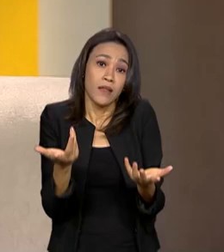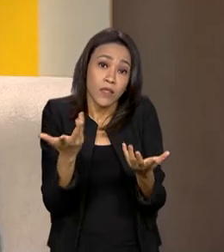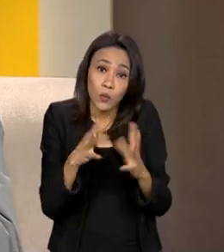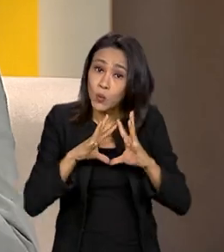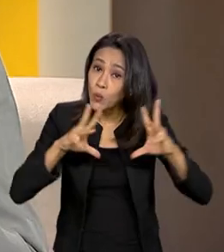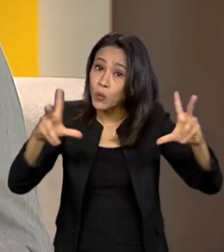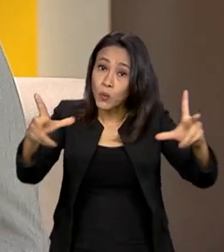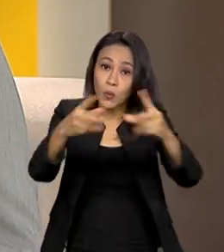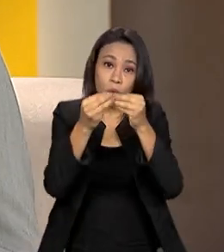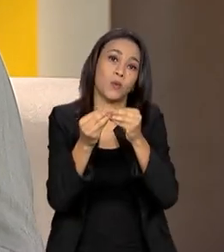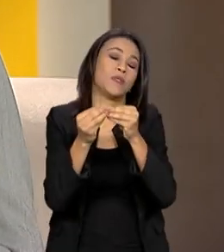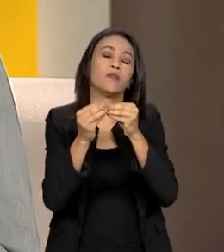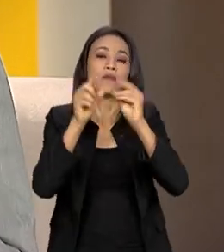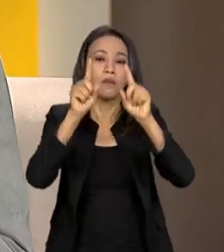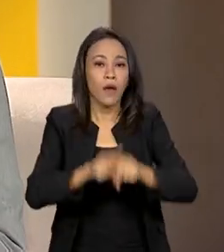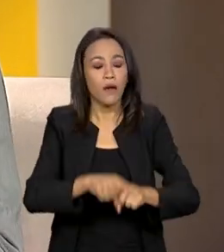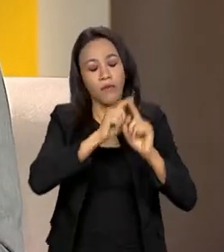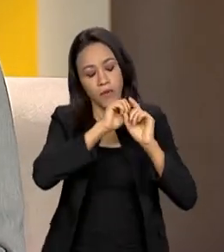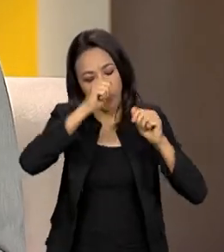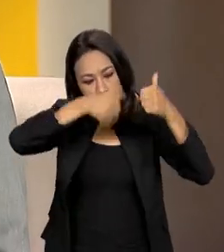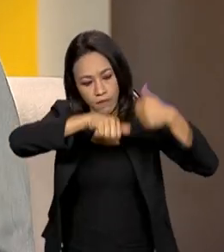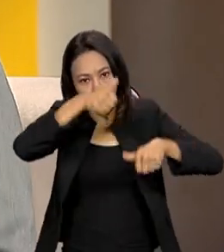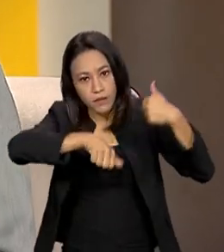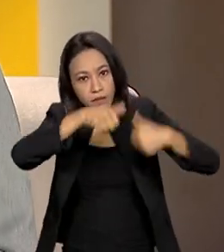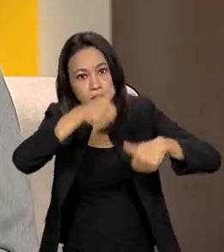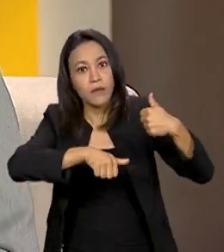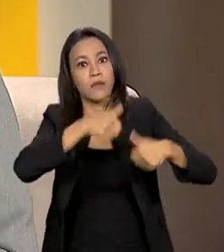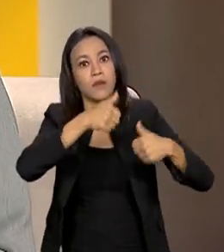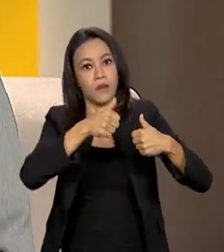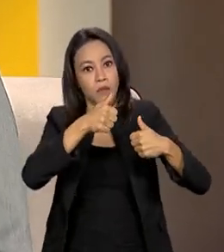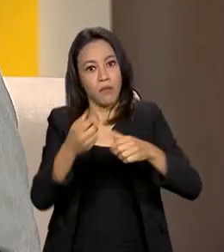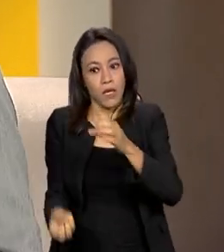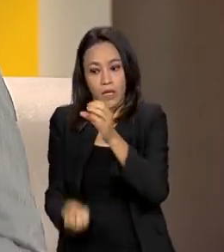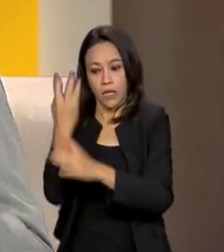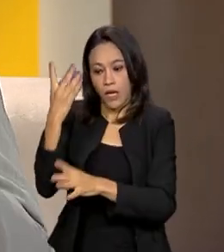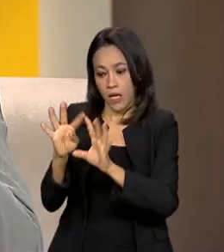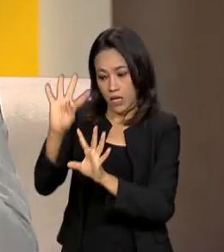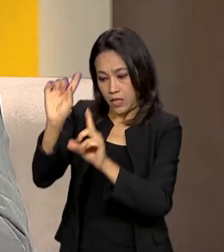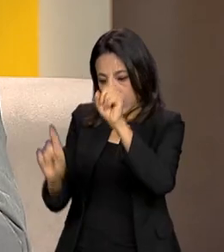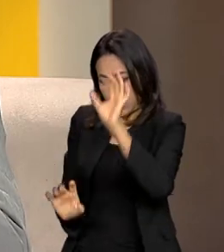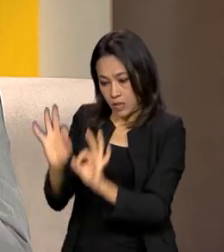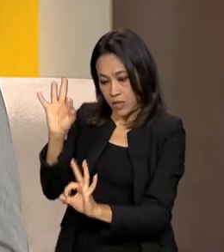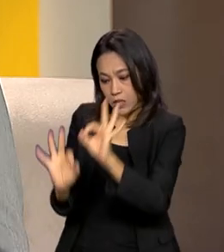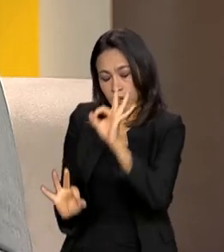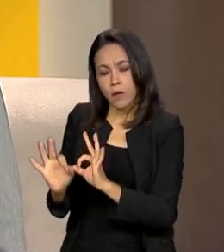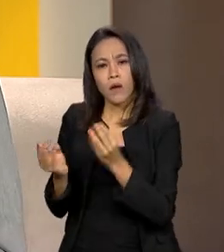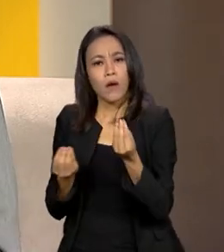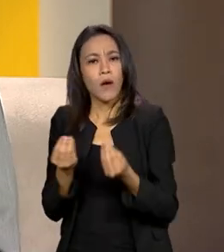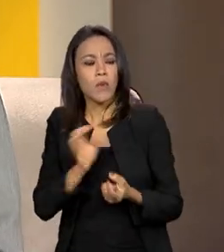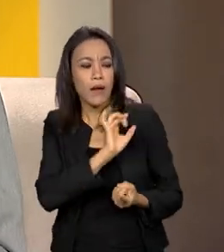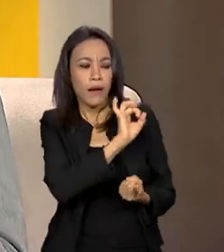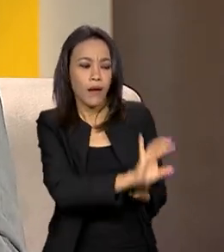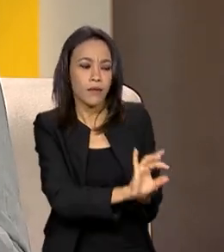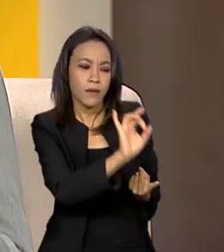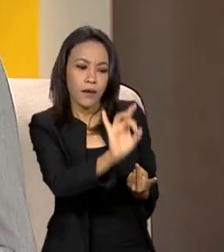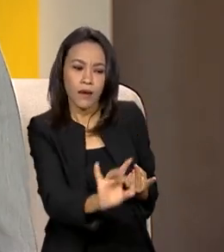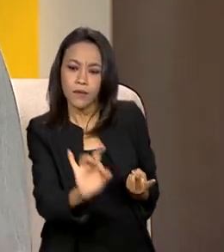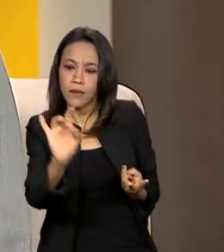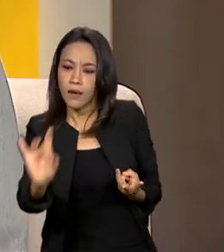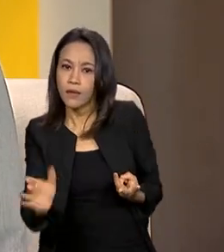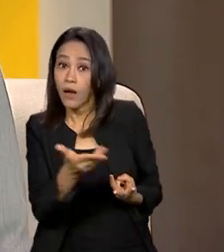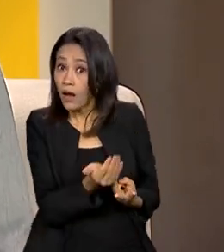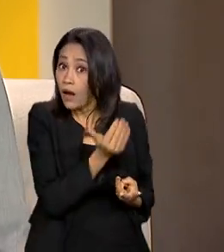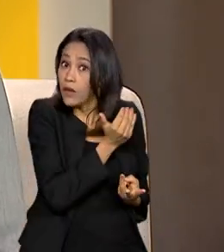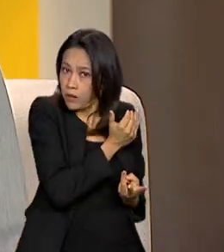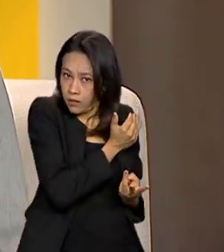diagnóstico no início, ali, da elaboração do plano de transformação digital, sobre como cada serviço desse era, em